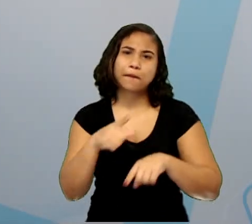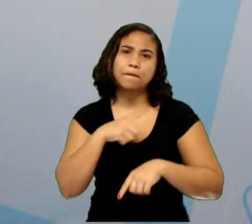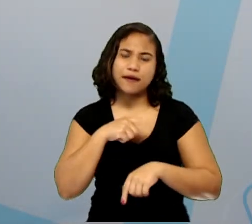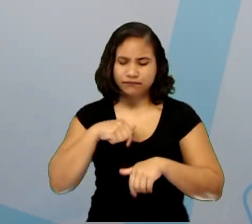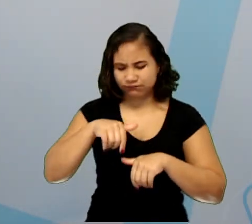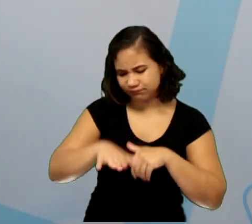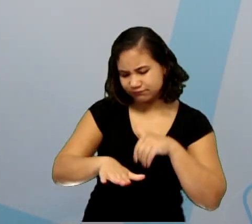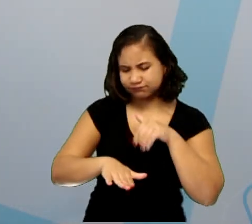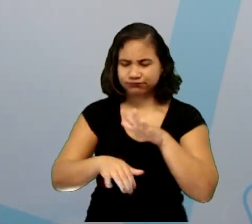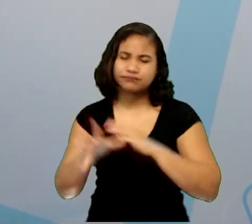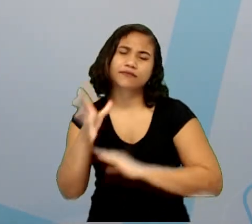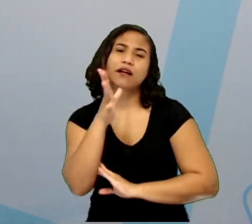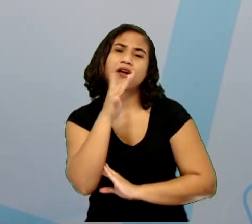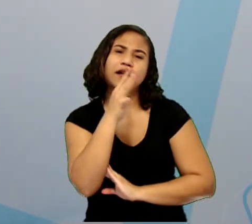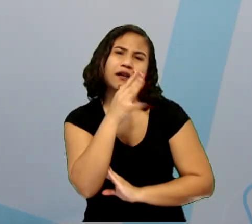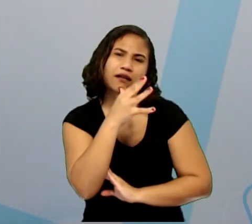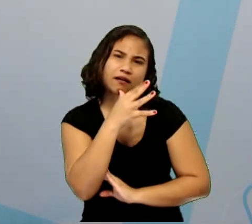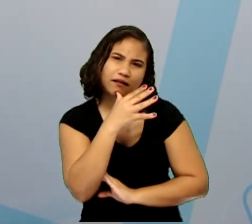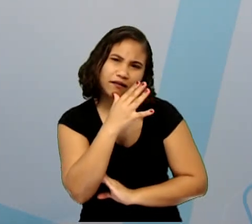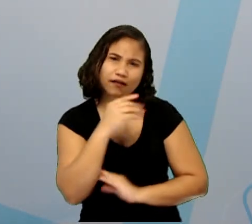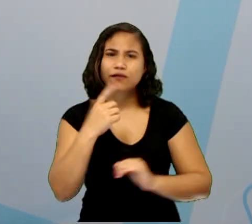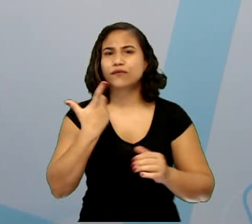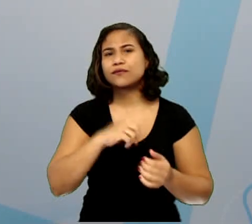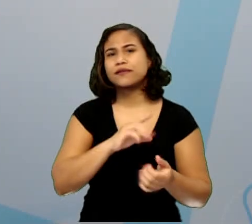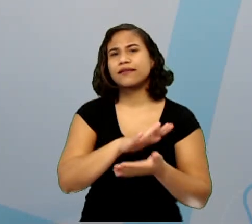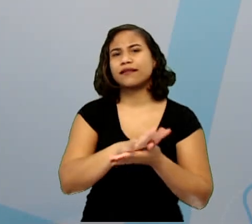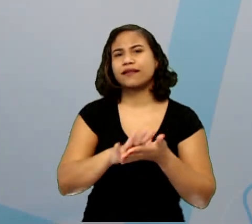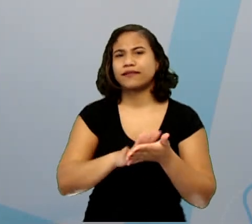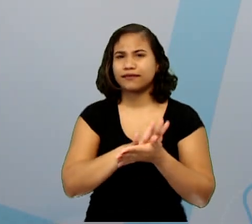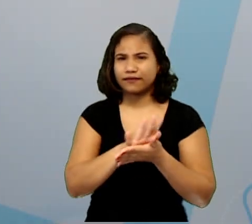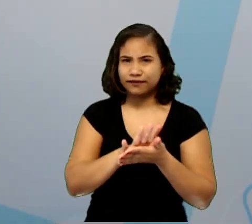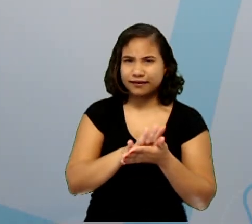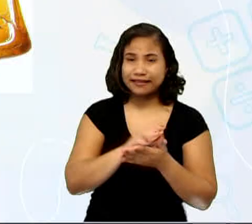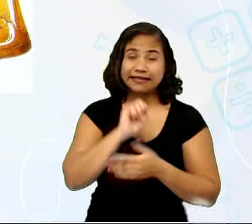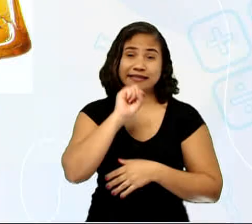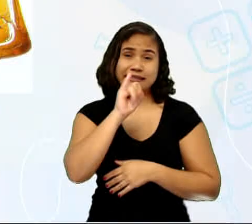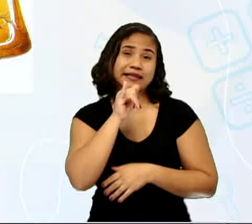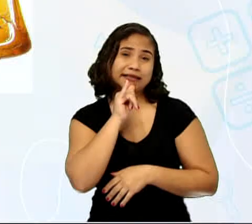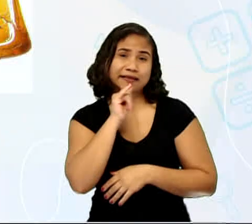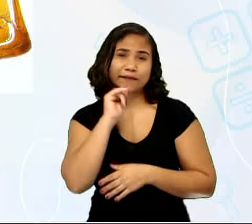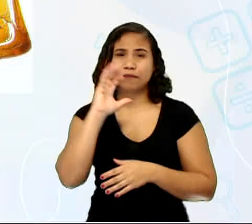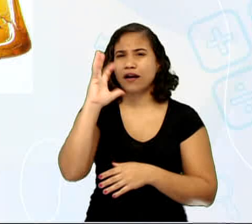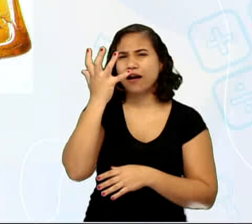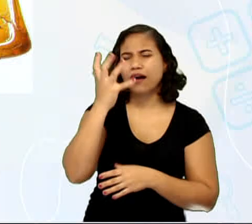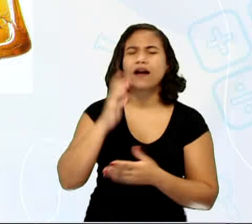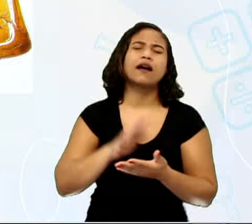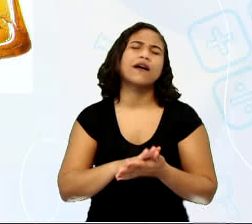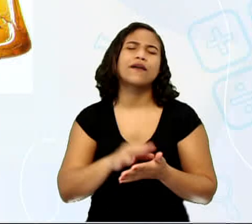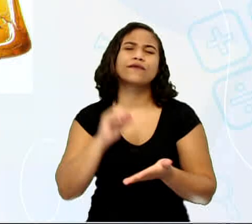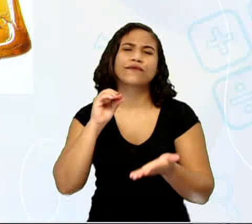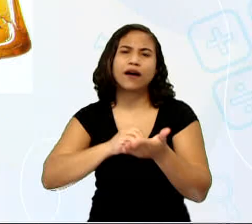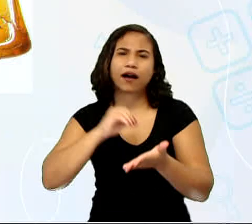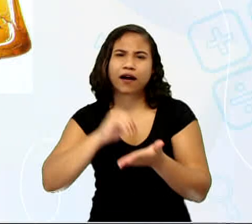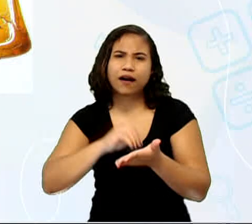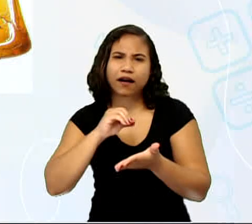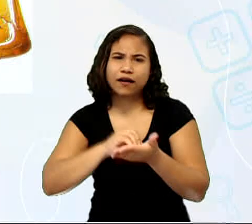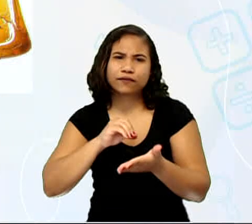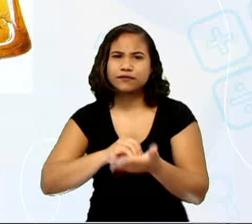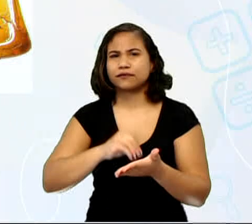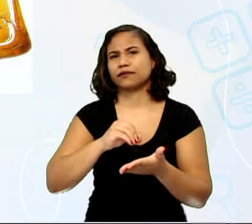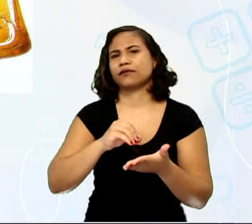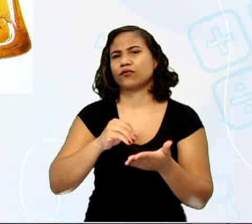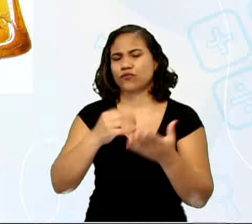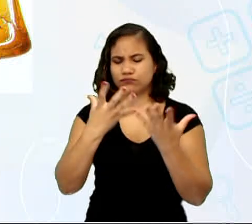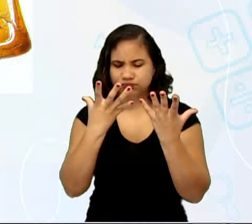ou até não ocorra. Ok? Se por acaso falta, haver a falta de